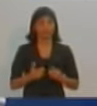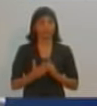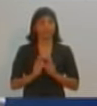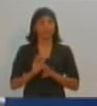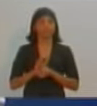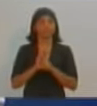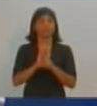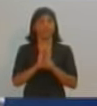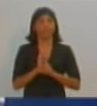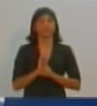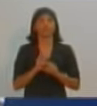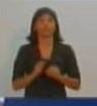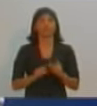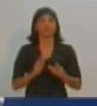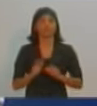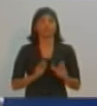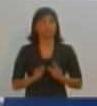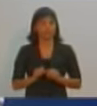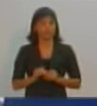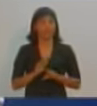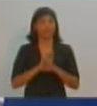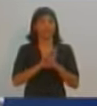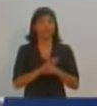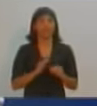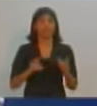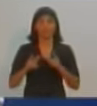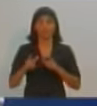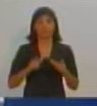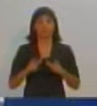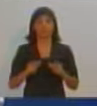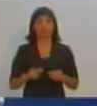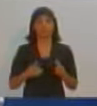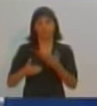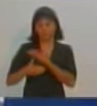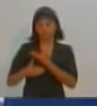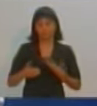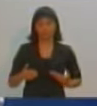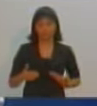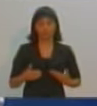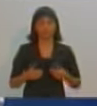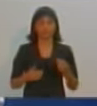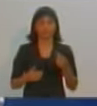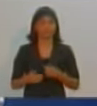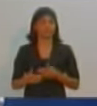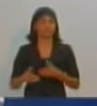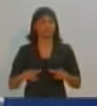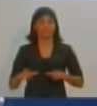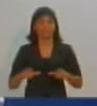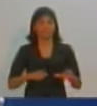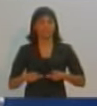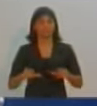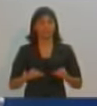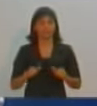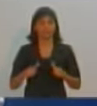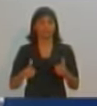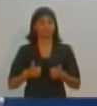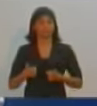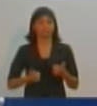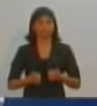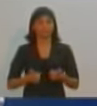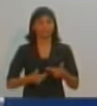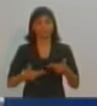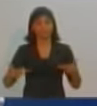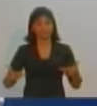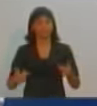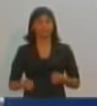empresas que vão participar, para essas empresas participarem do serviço público de prestação de serviço na questão do transporte Presidente Prudente.